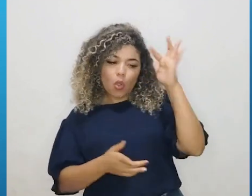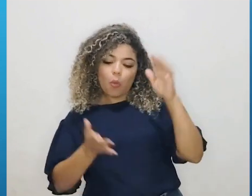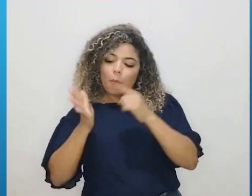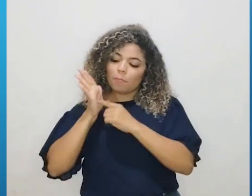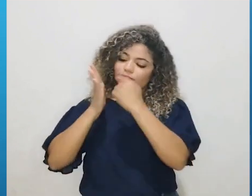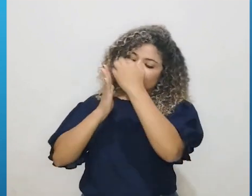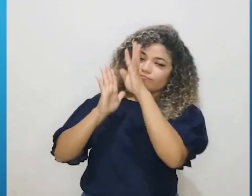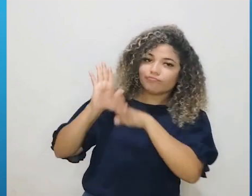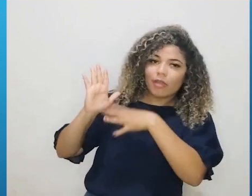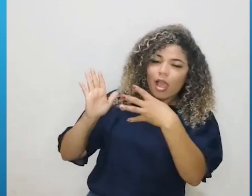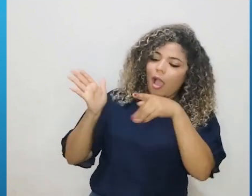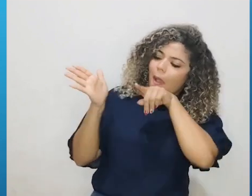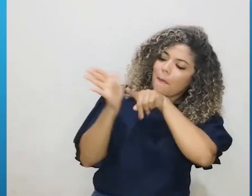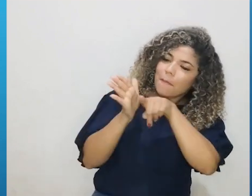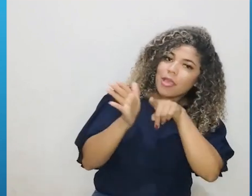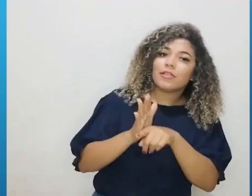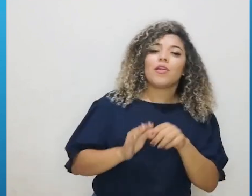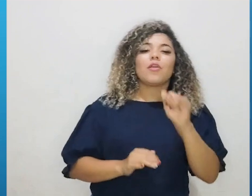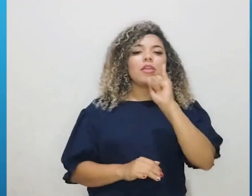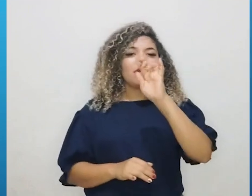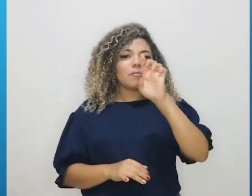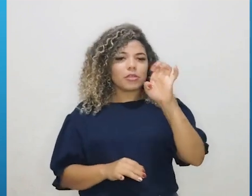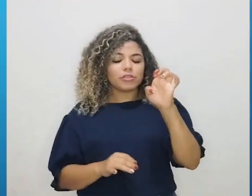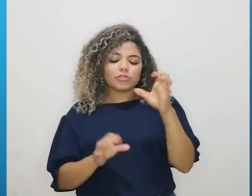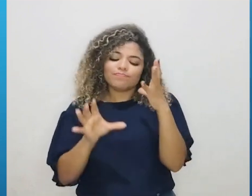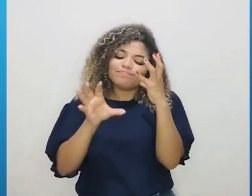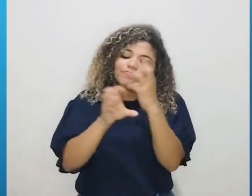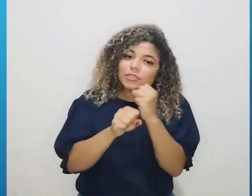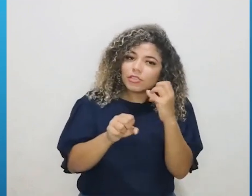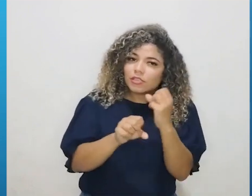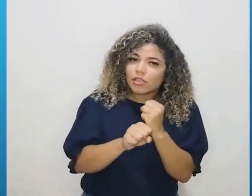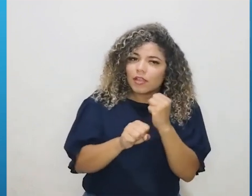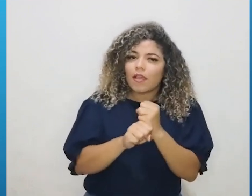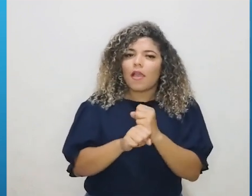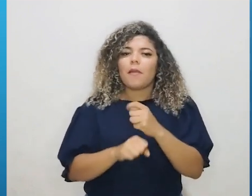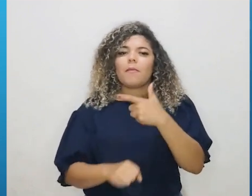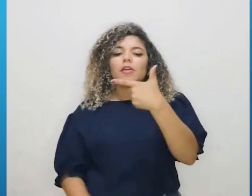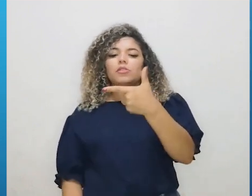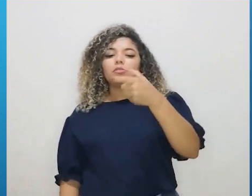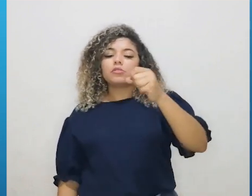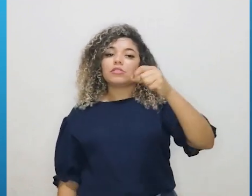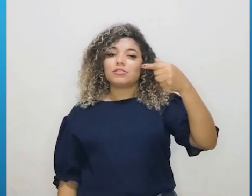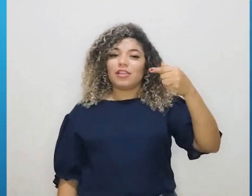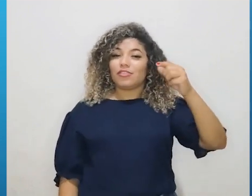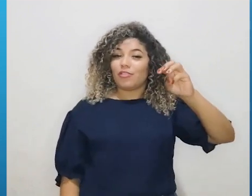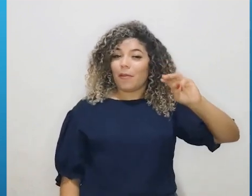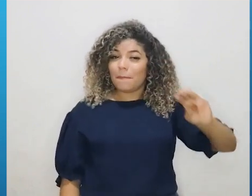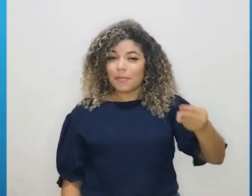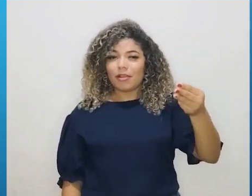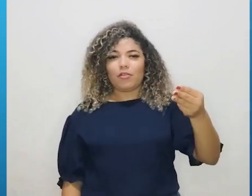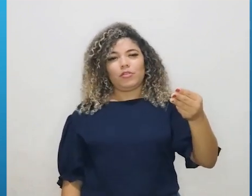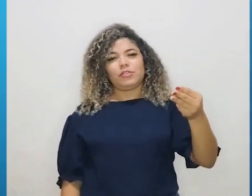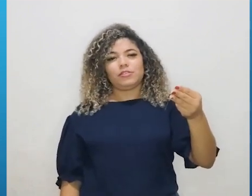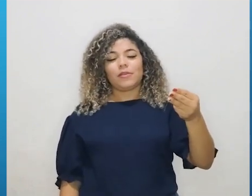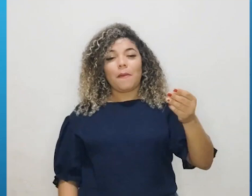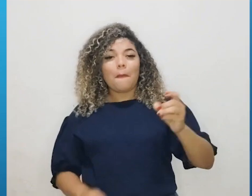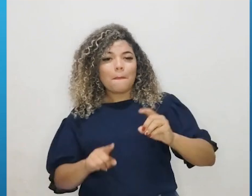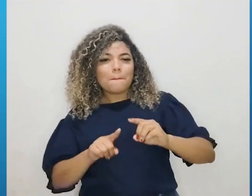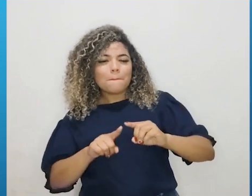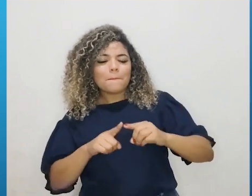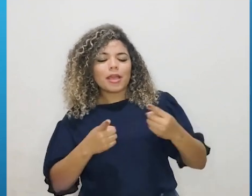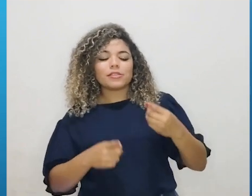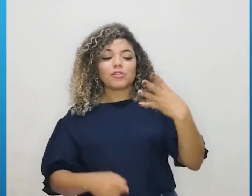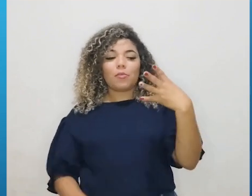levantamento, o IBGE revisou a estimativa para 207,7 ou 4